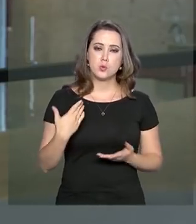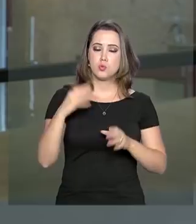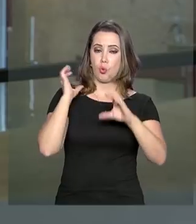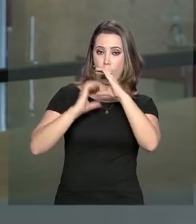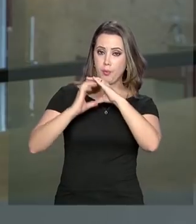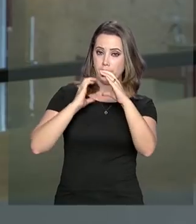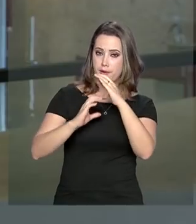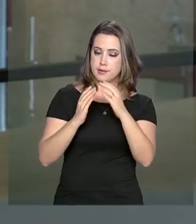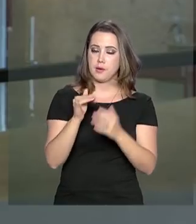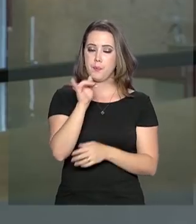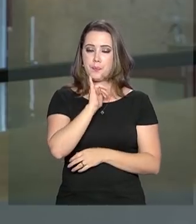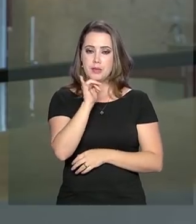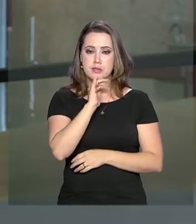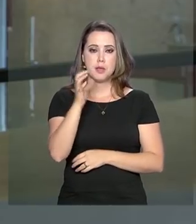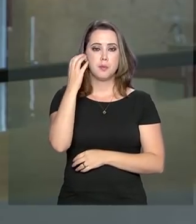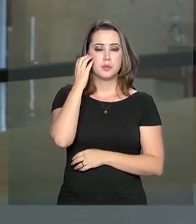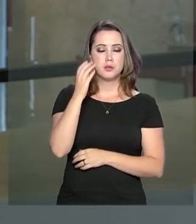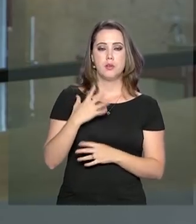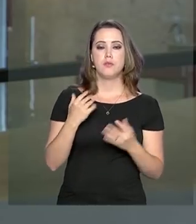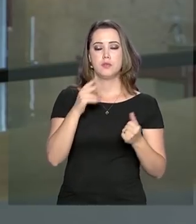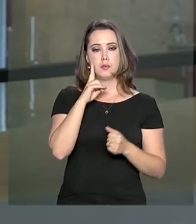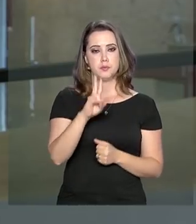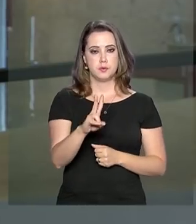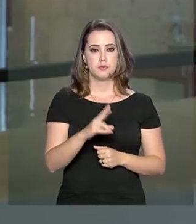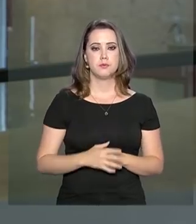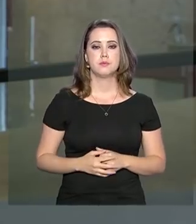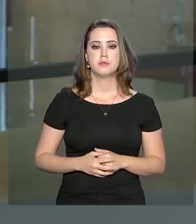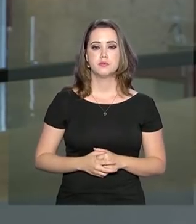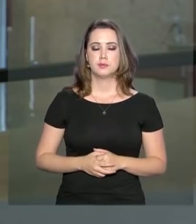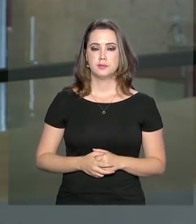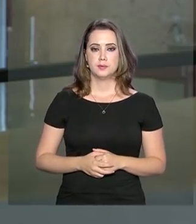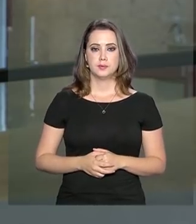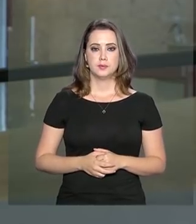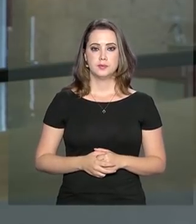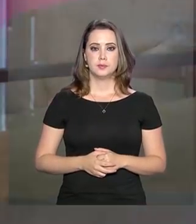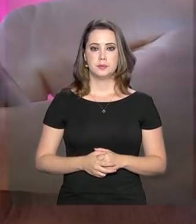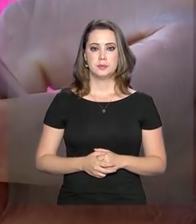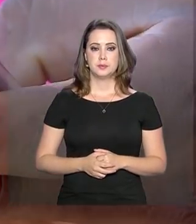por exemplo. Vamos saber mais na reportagem de Gabriela Noronha.